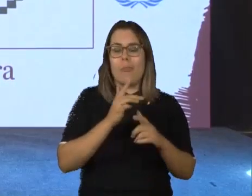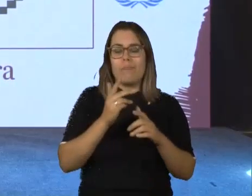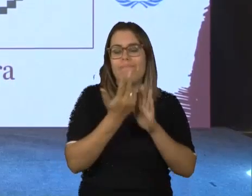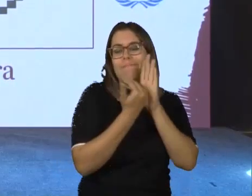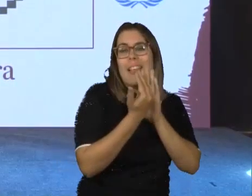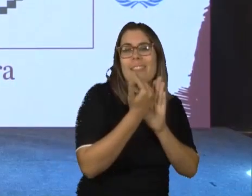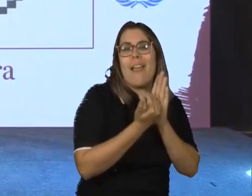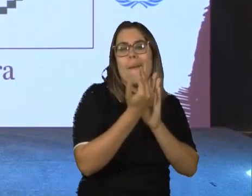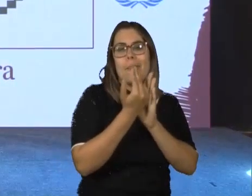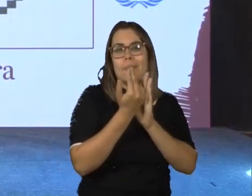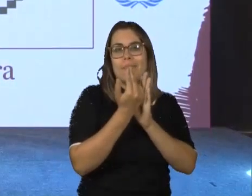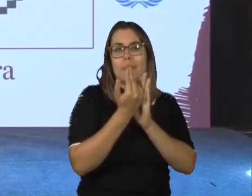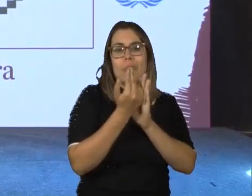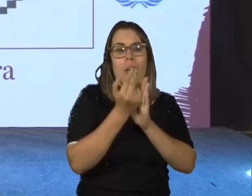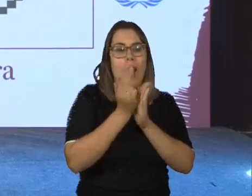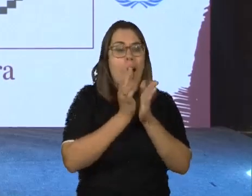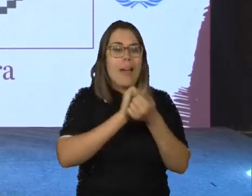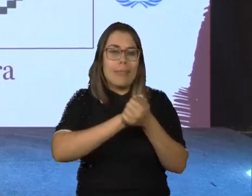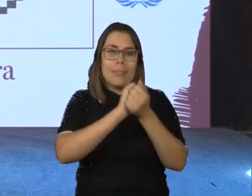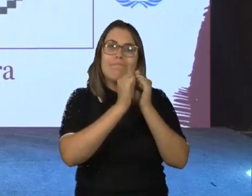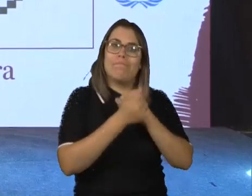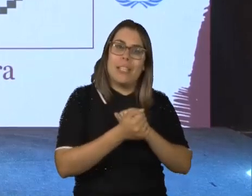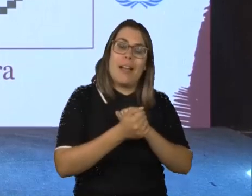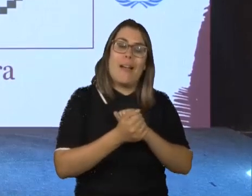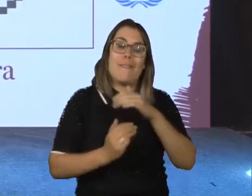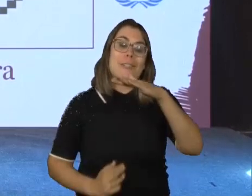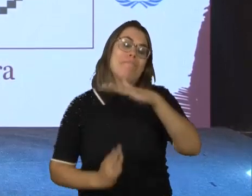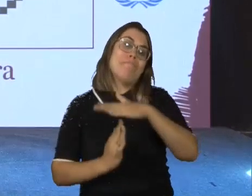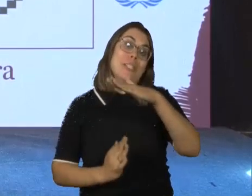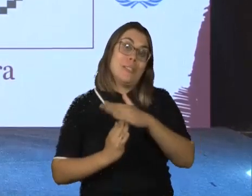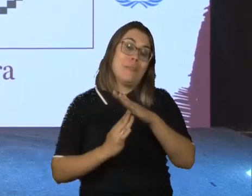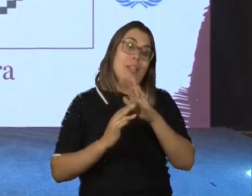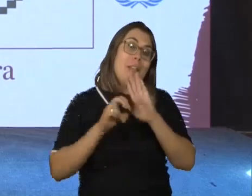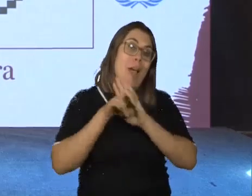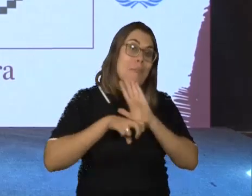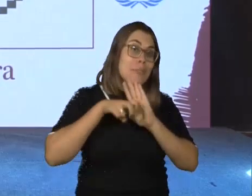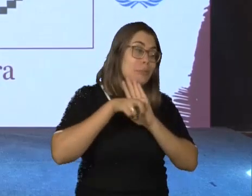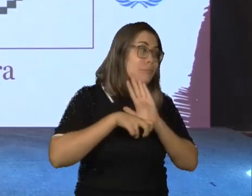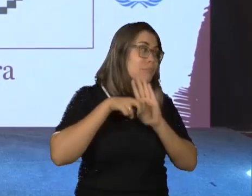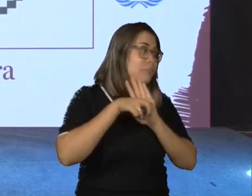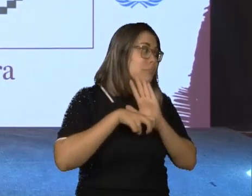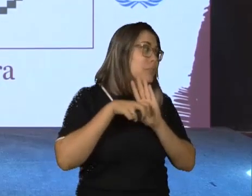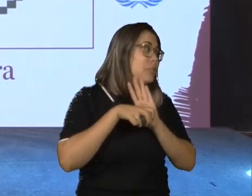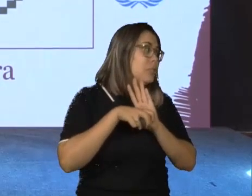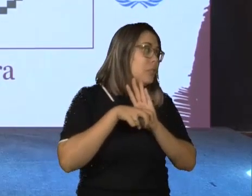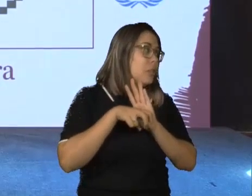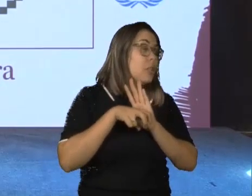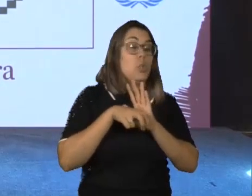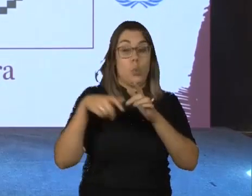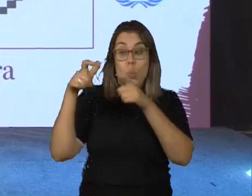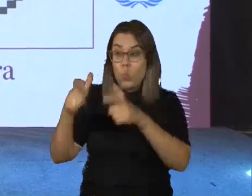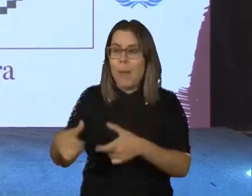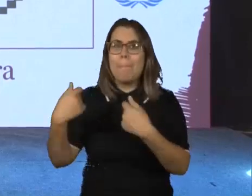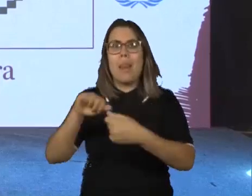ele vai ter impedimentos e a pessoa com cadeira de rodas não está errada de estar ali. é o ambiente que precisa ser